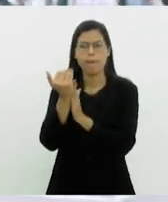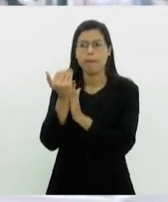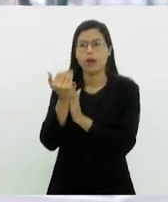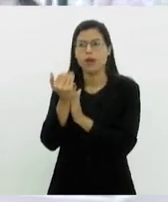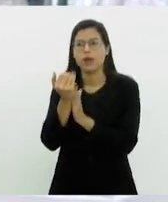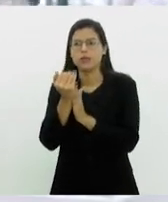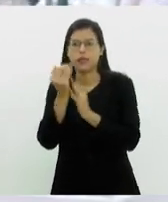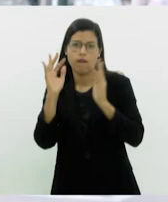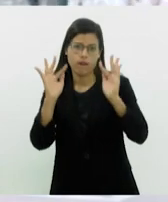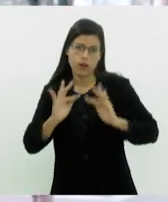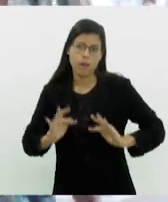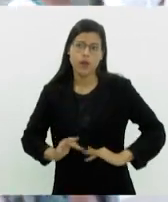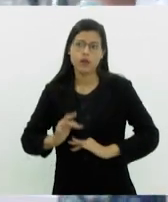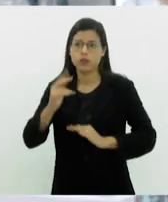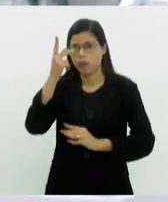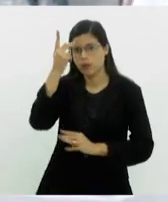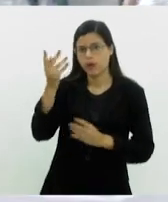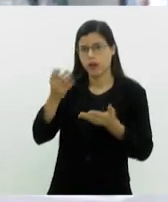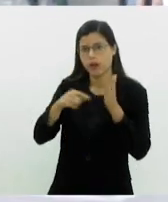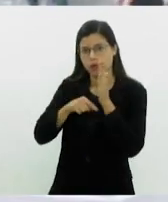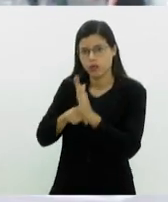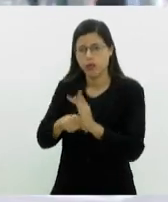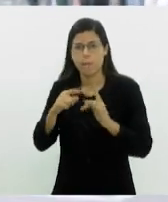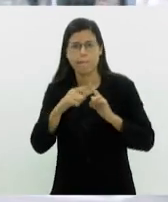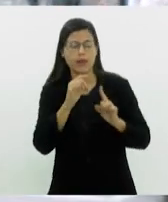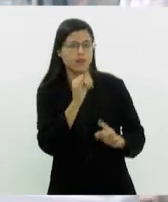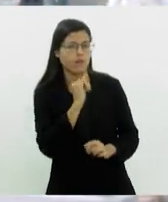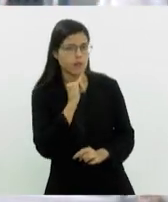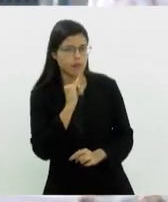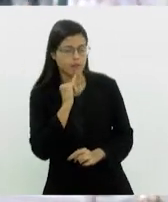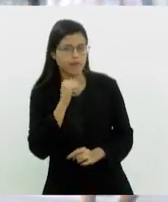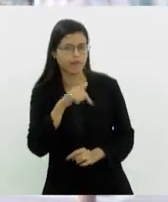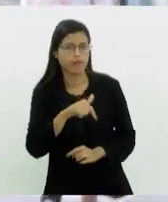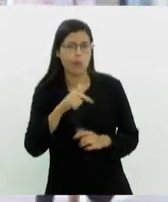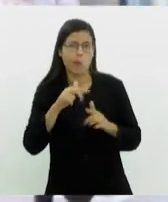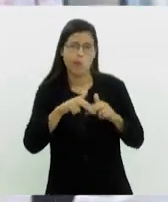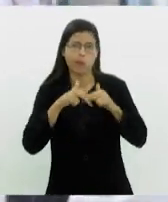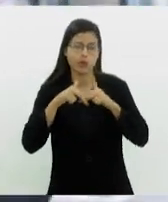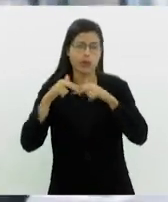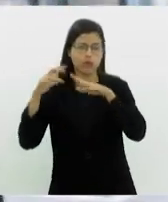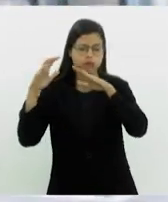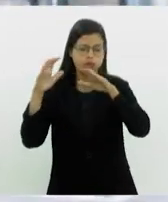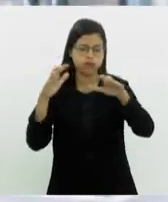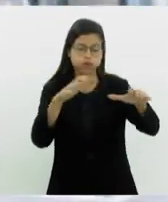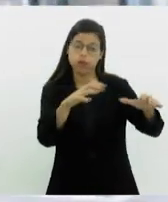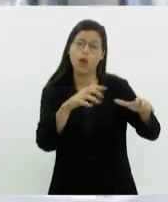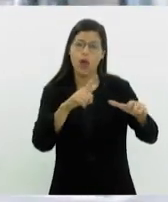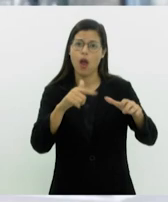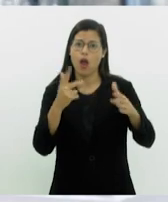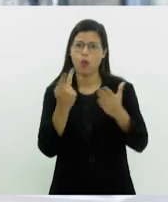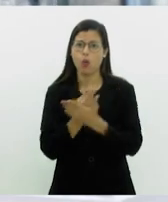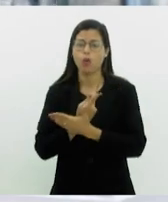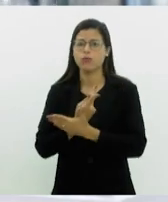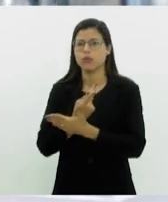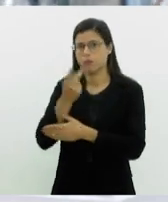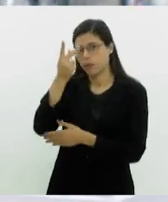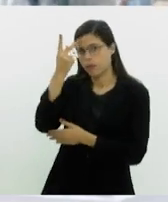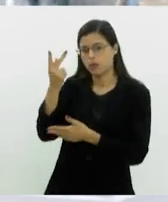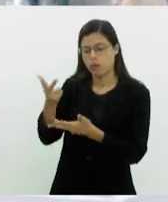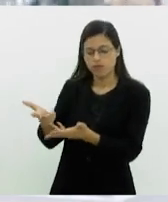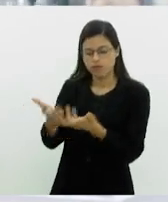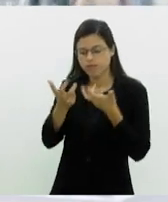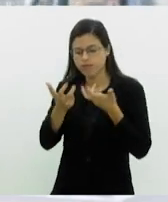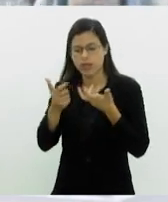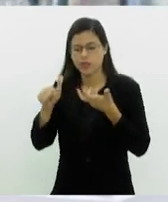enfim, infelizmente, porque são pessoas querendo ajudar, mas infelizmente, por conta da tragédia, é algo que acontece, né? As pessoas veem aquela situação